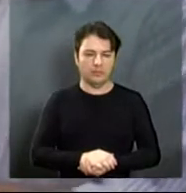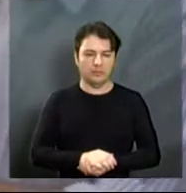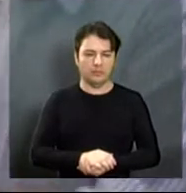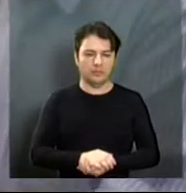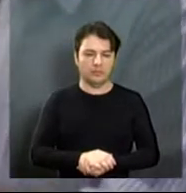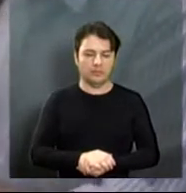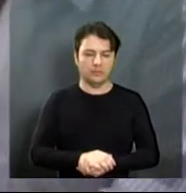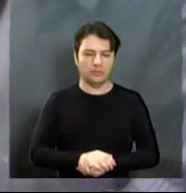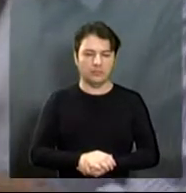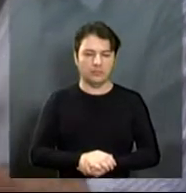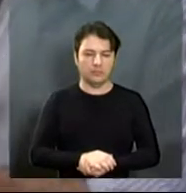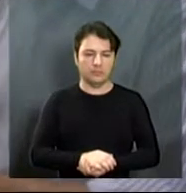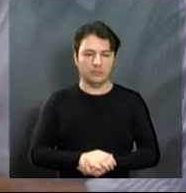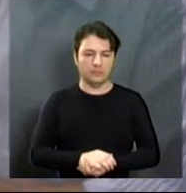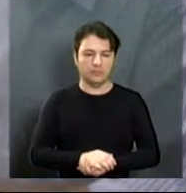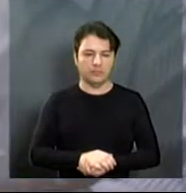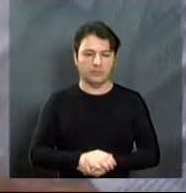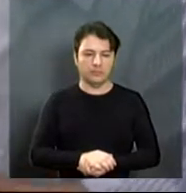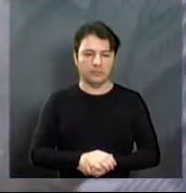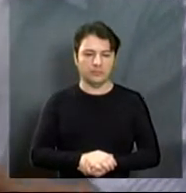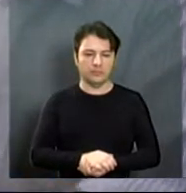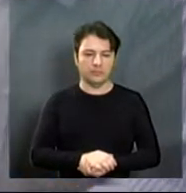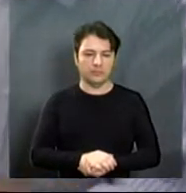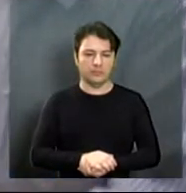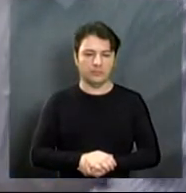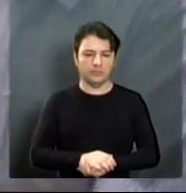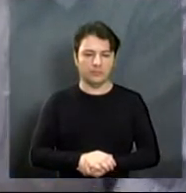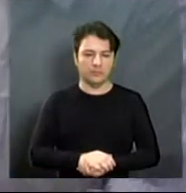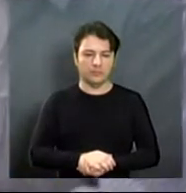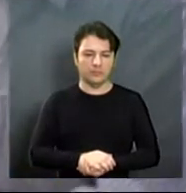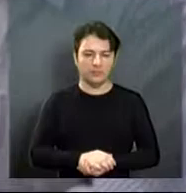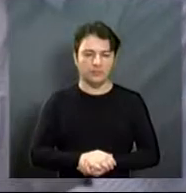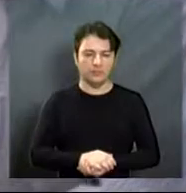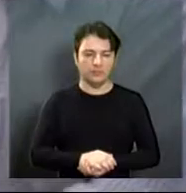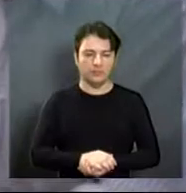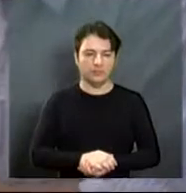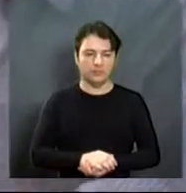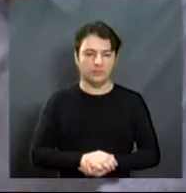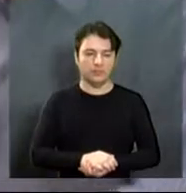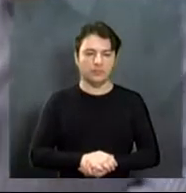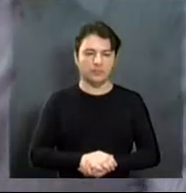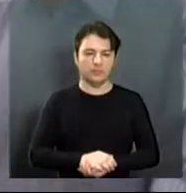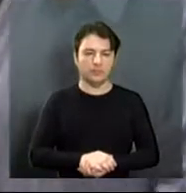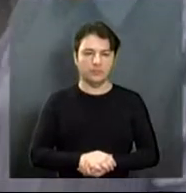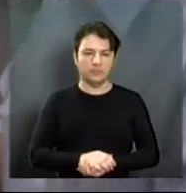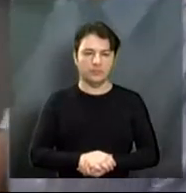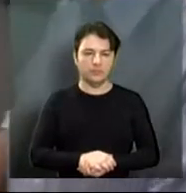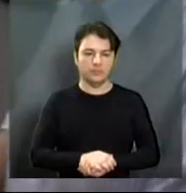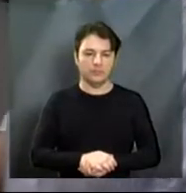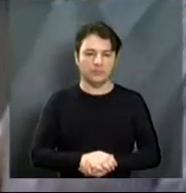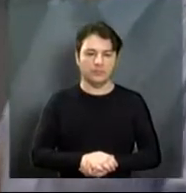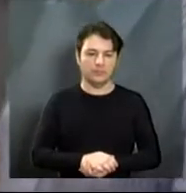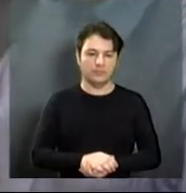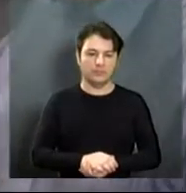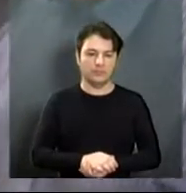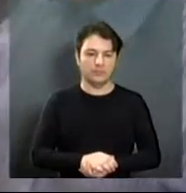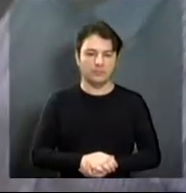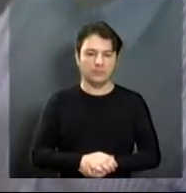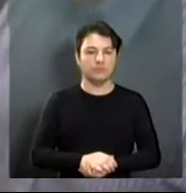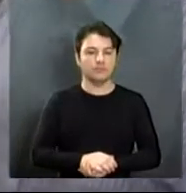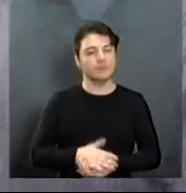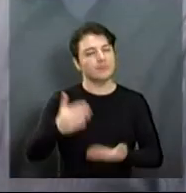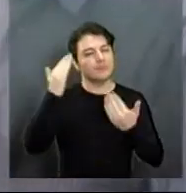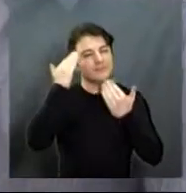agora nós estamos na expectativa também de trabalhar com essa redução de acidente agora em 2022. Doutor, muito